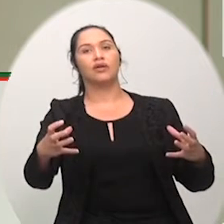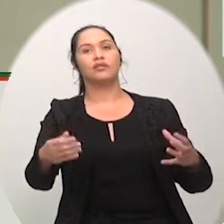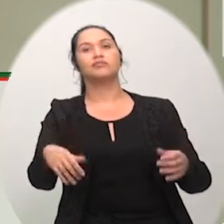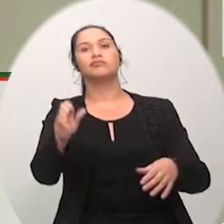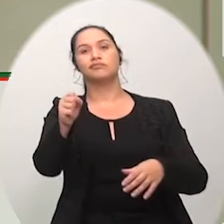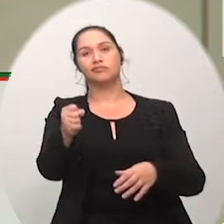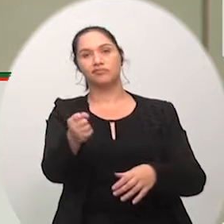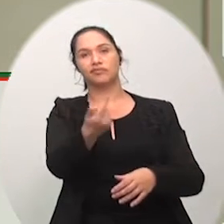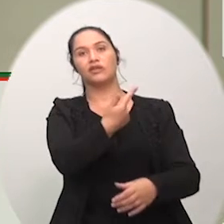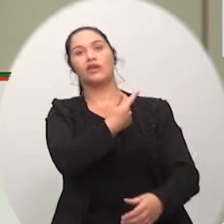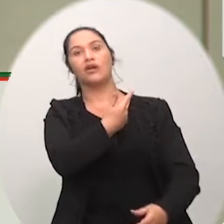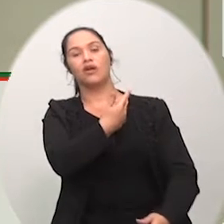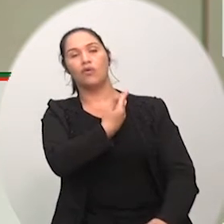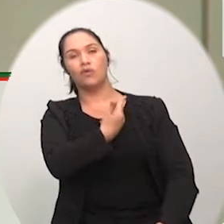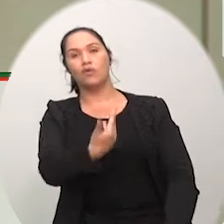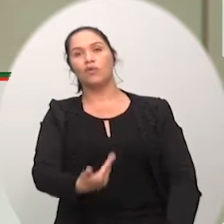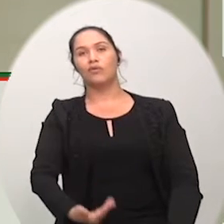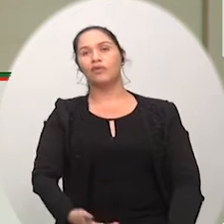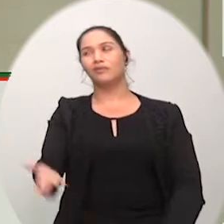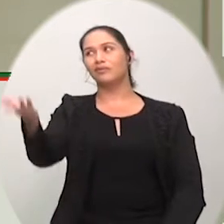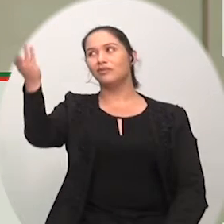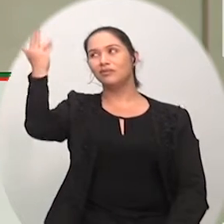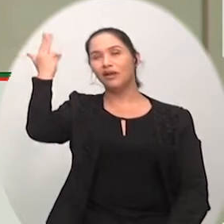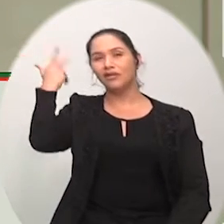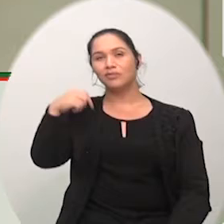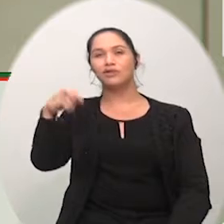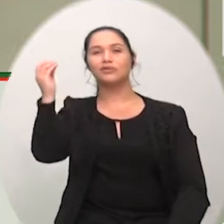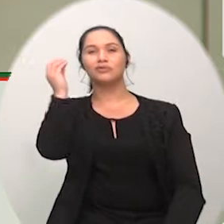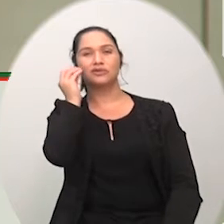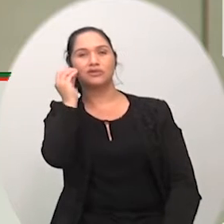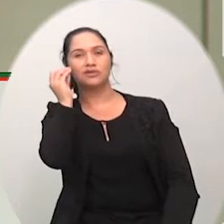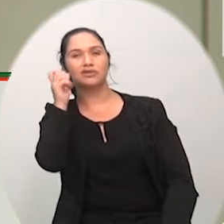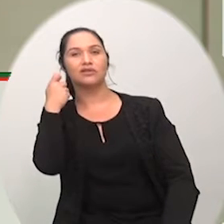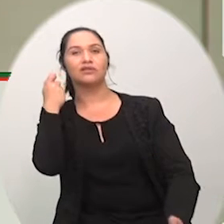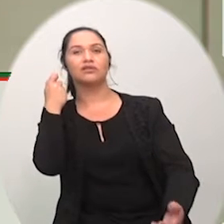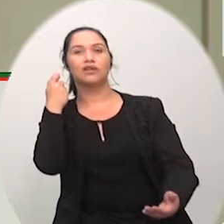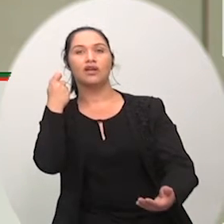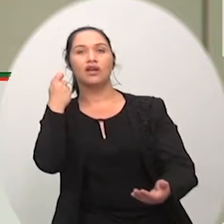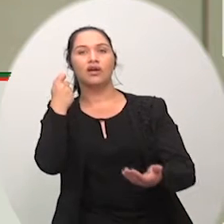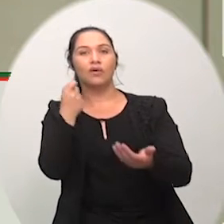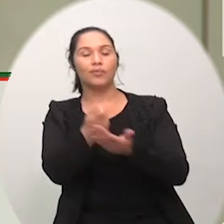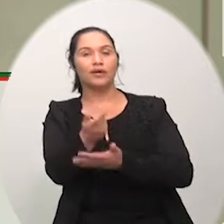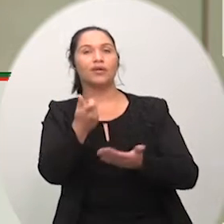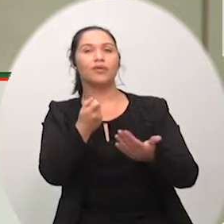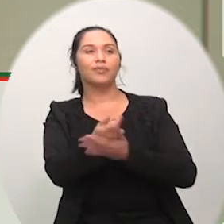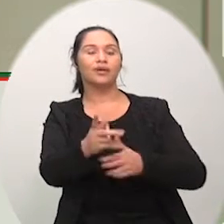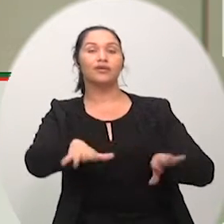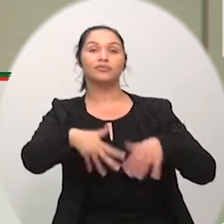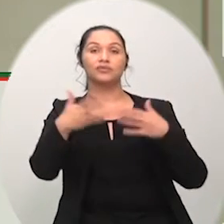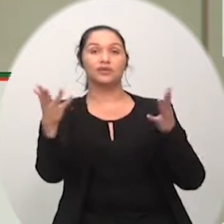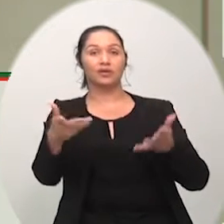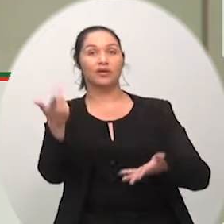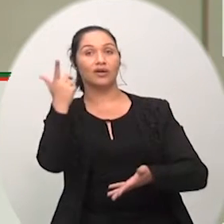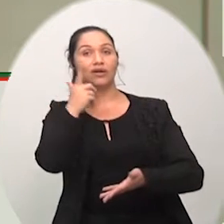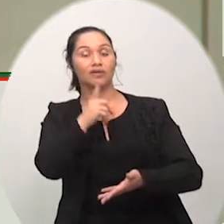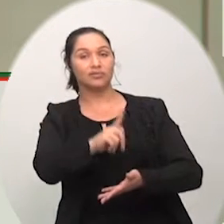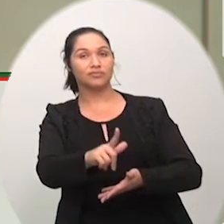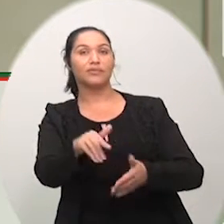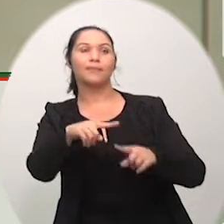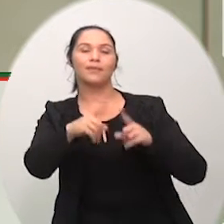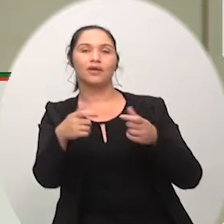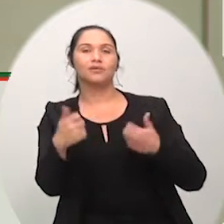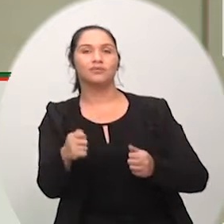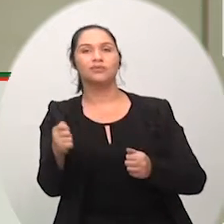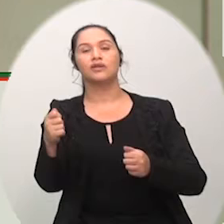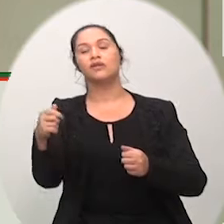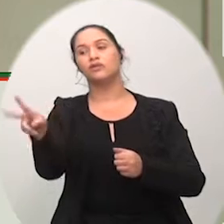acredito que agora deu certo e a gente pede o voto de cada vereador que ajude para que a escola possa